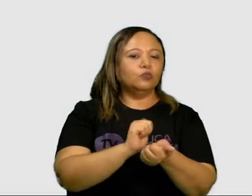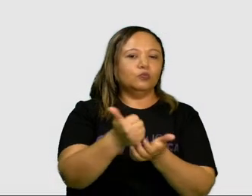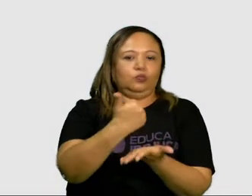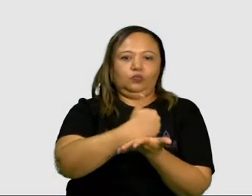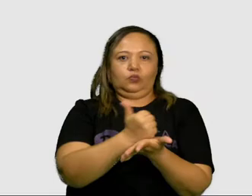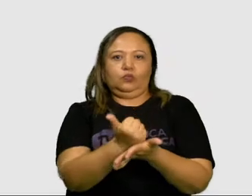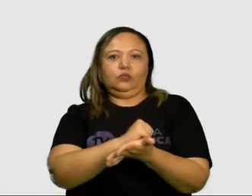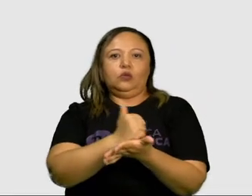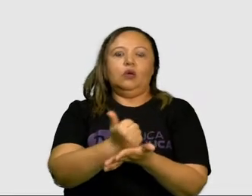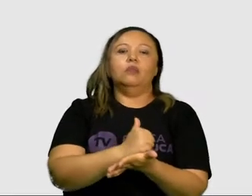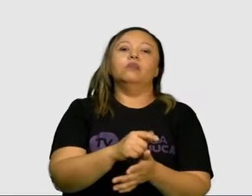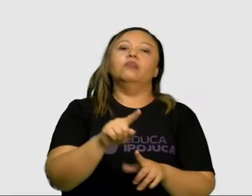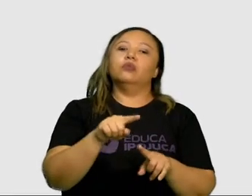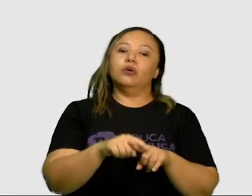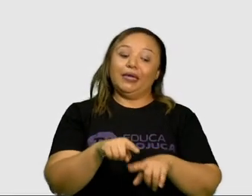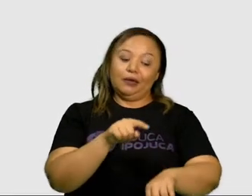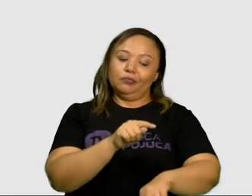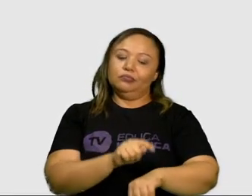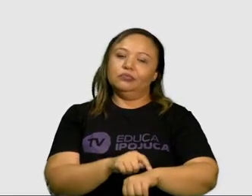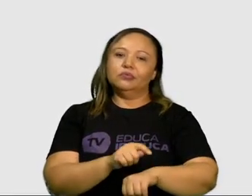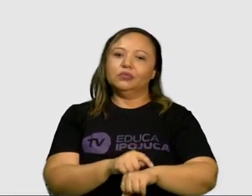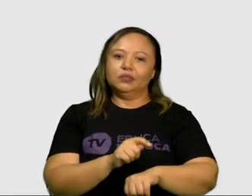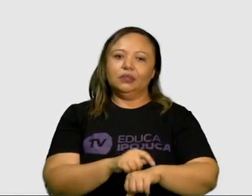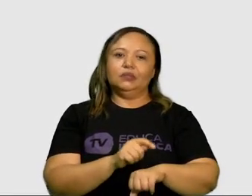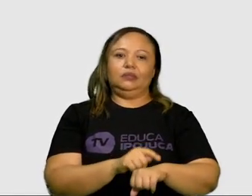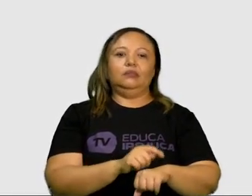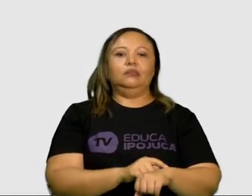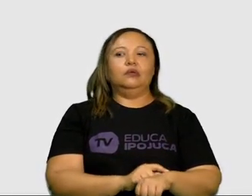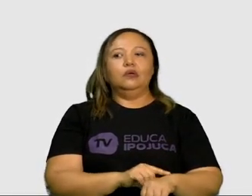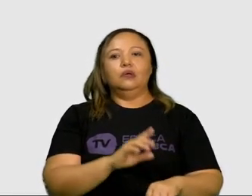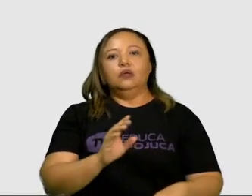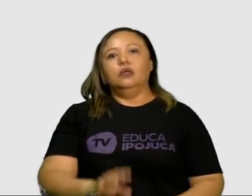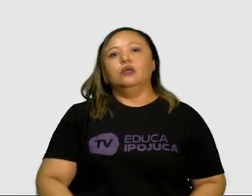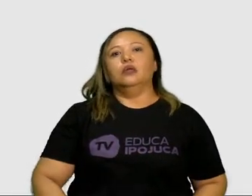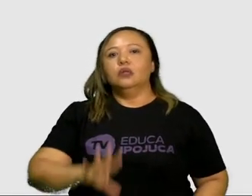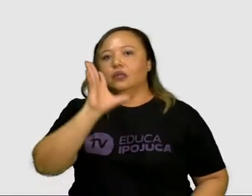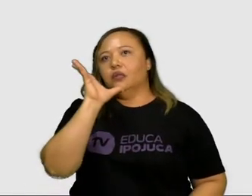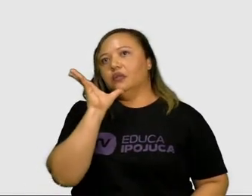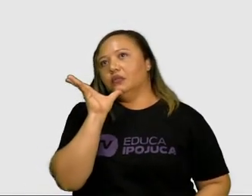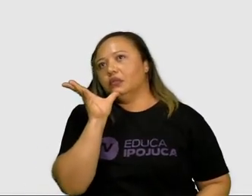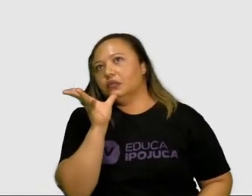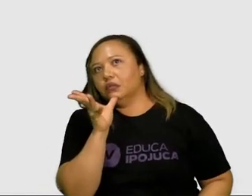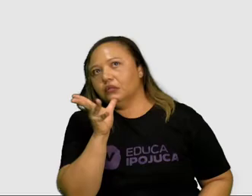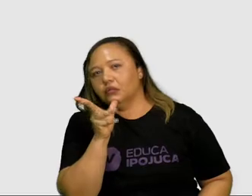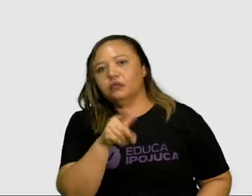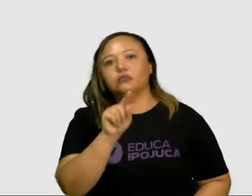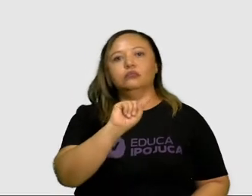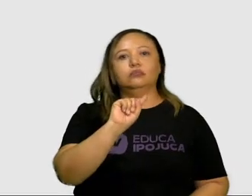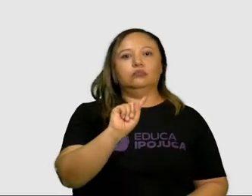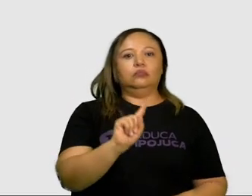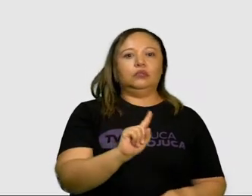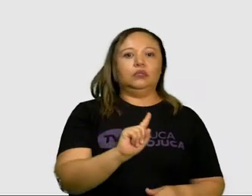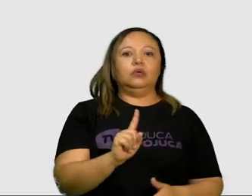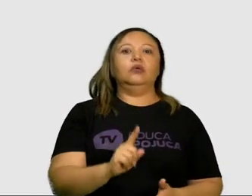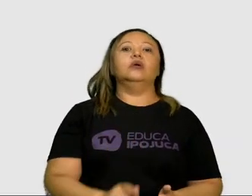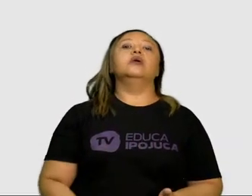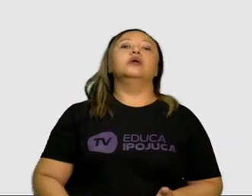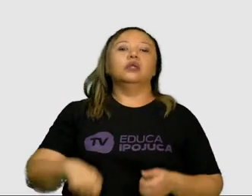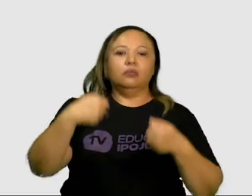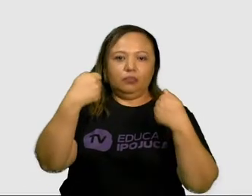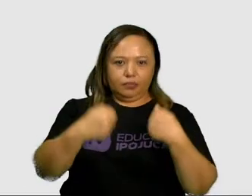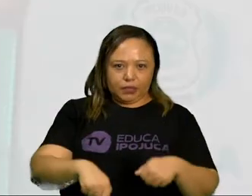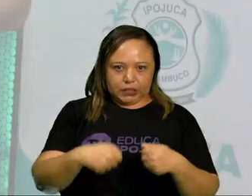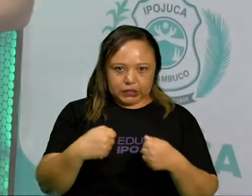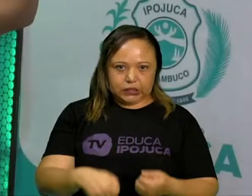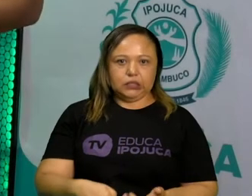empregado nessas práticas, eles devem ser controlados, devem ser limitados, pois o exagero pode